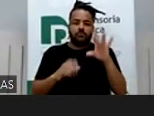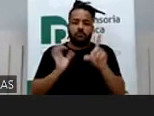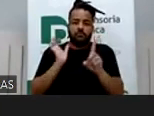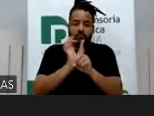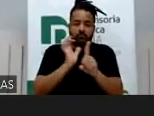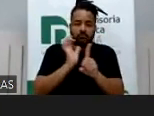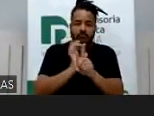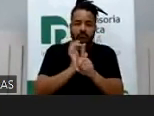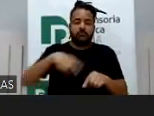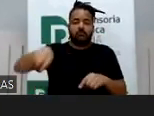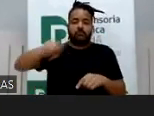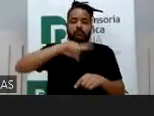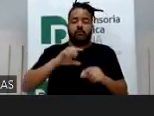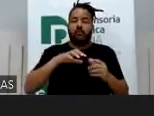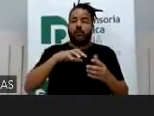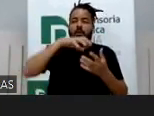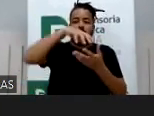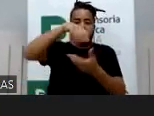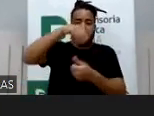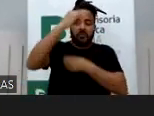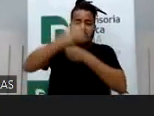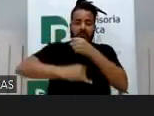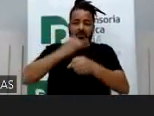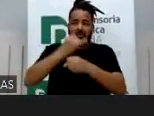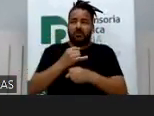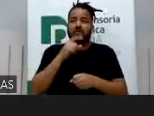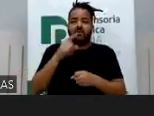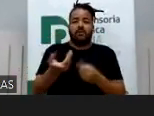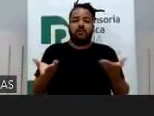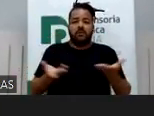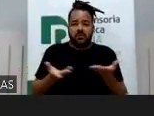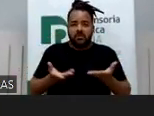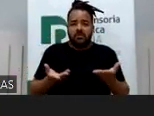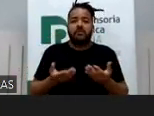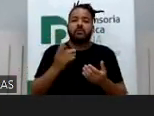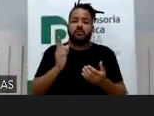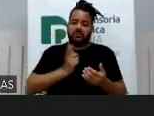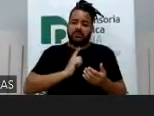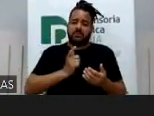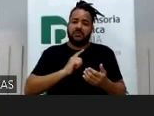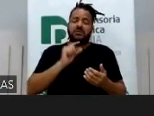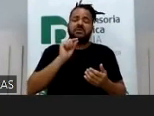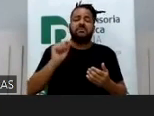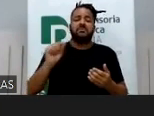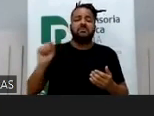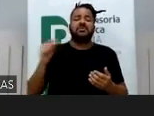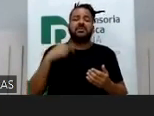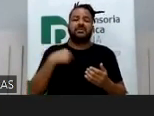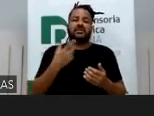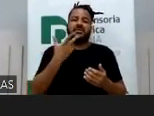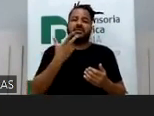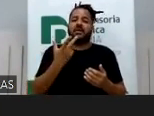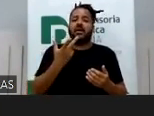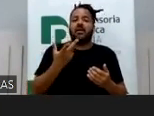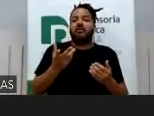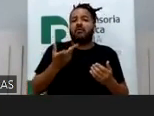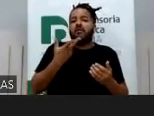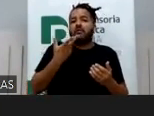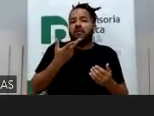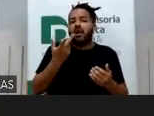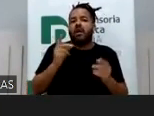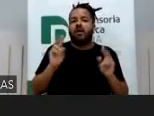vocês, né? O mundo da internet é um mundo em que a gente tem muitas coisas positivas, então minha fala não é uma fala